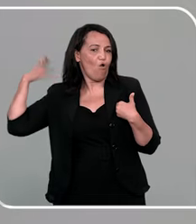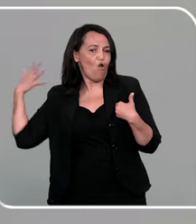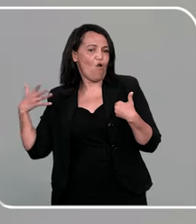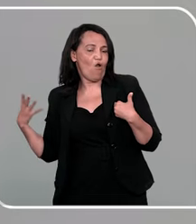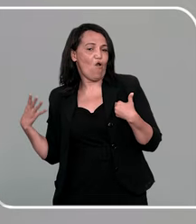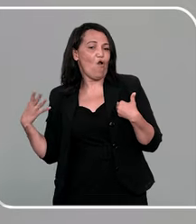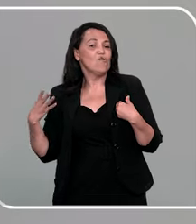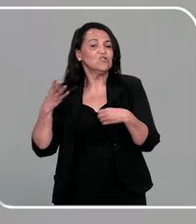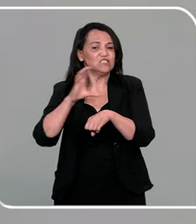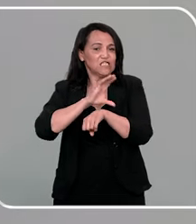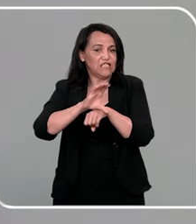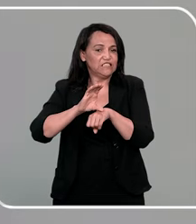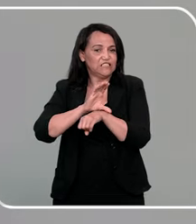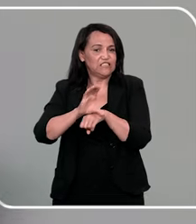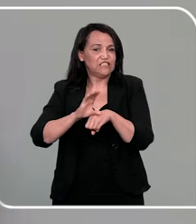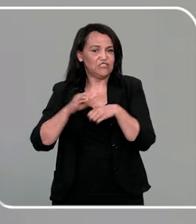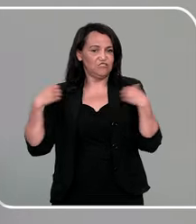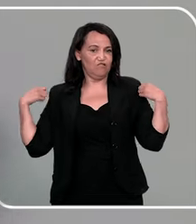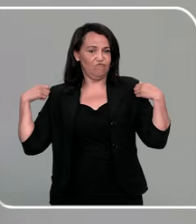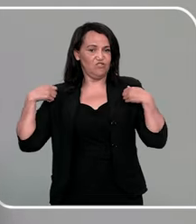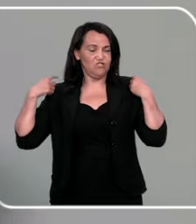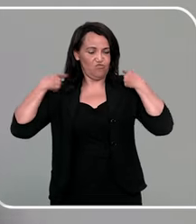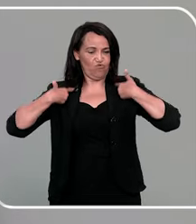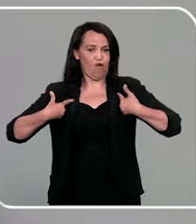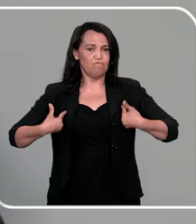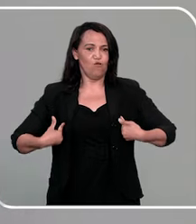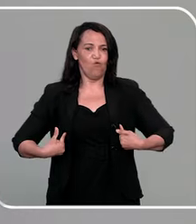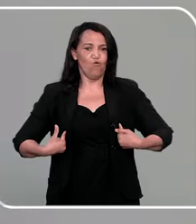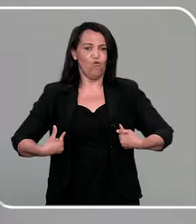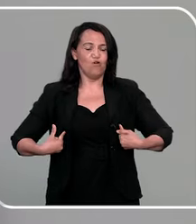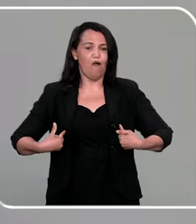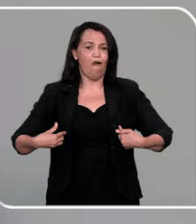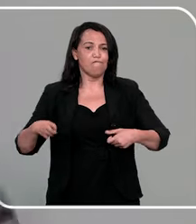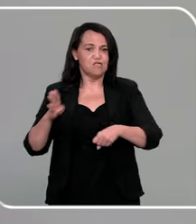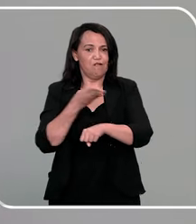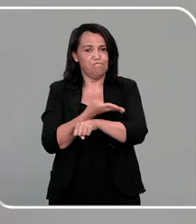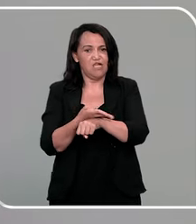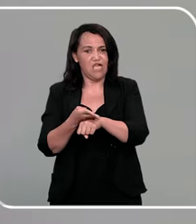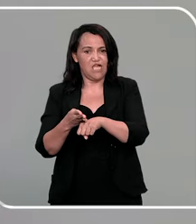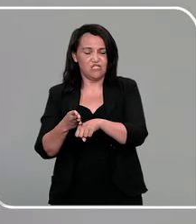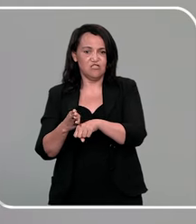castanhos, estou vestindo uma blusa bege,